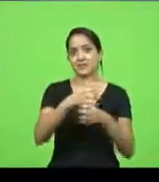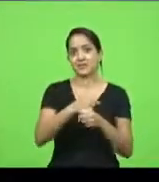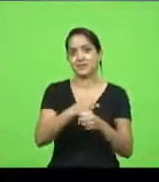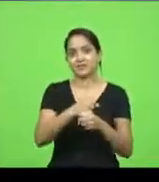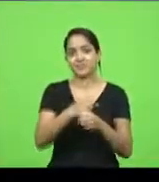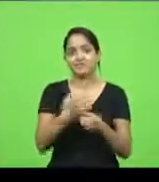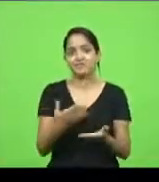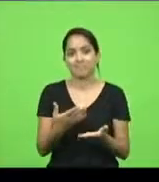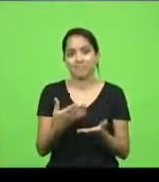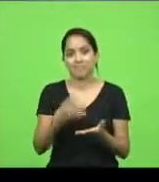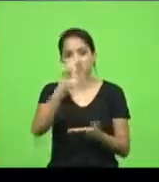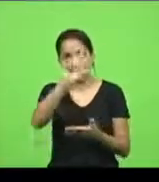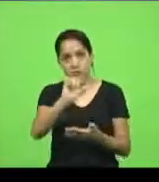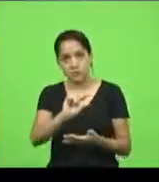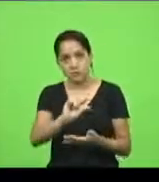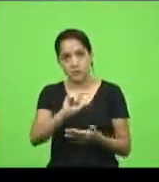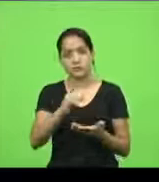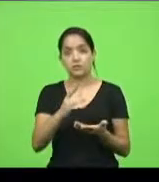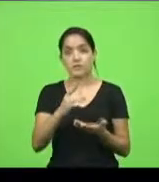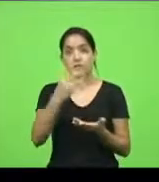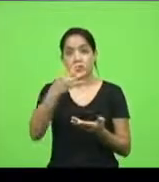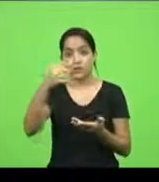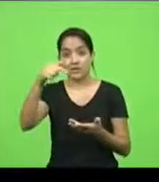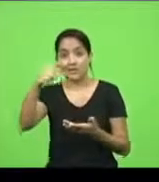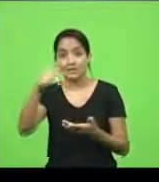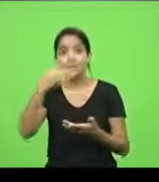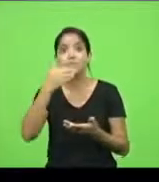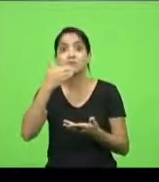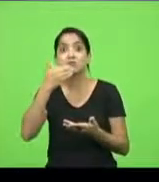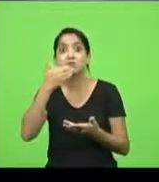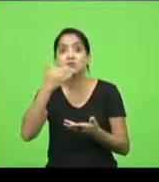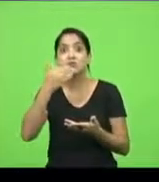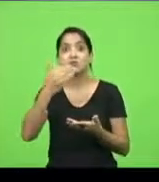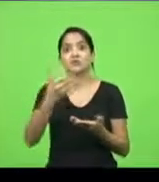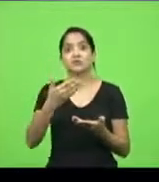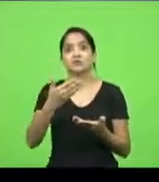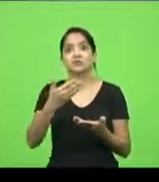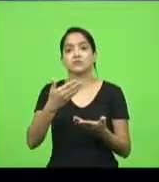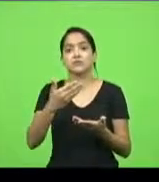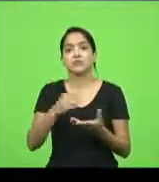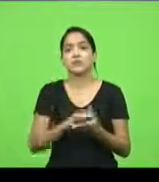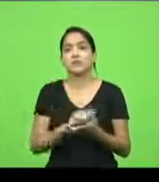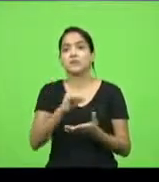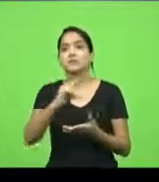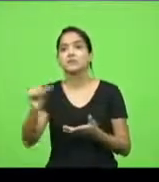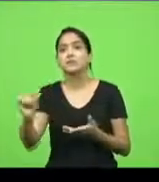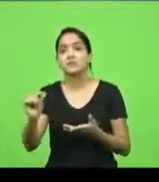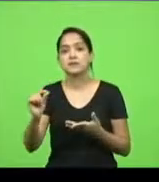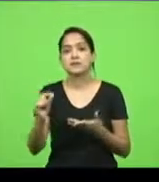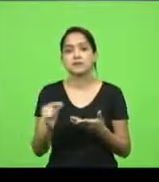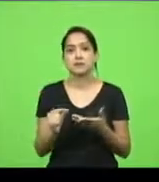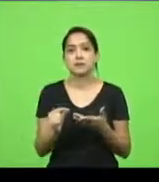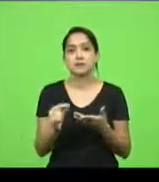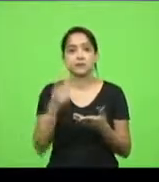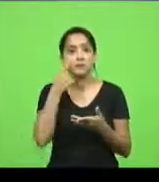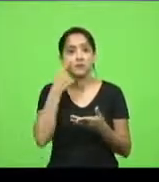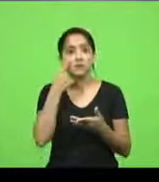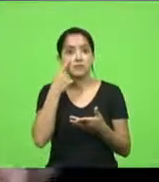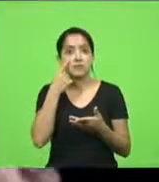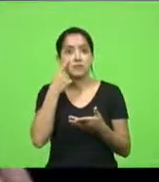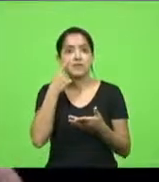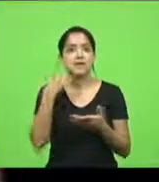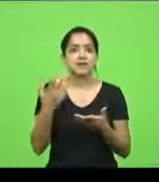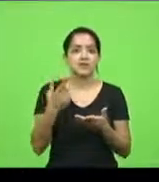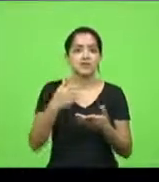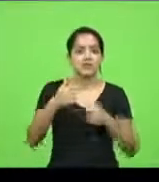e tem 47 pedindo para sair de lá. Então, normalmente é feito o quê? É verificado quem é mais antigo